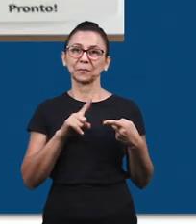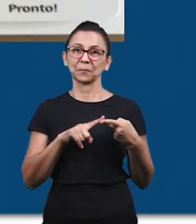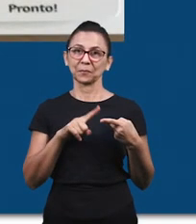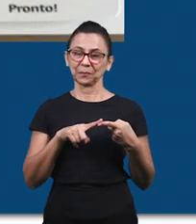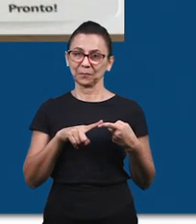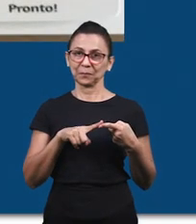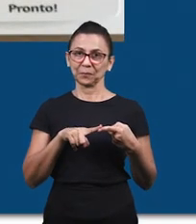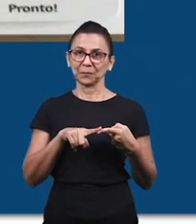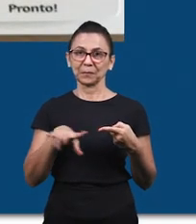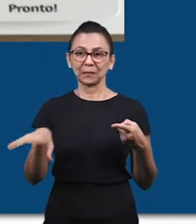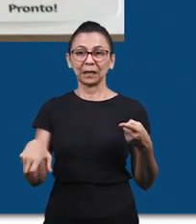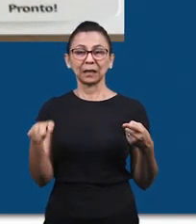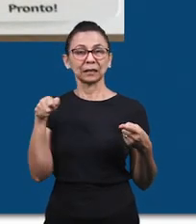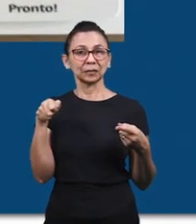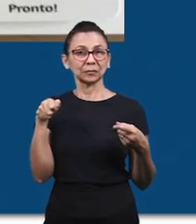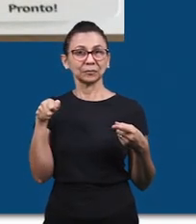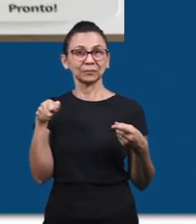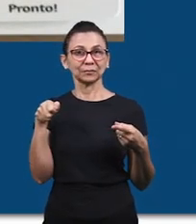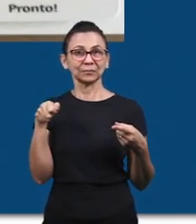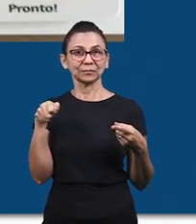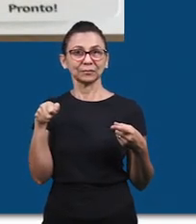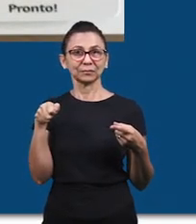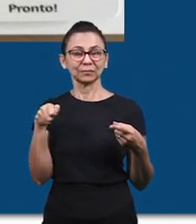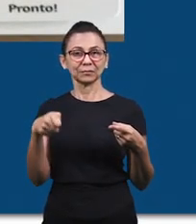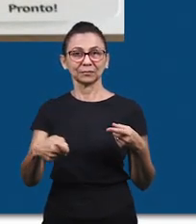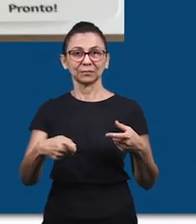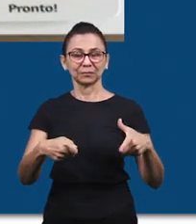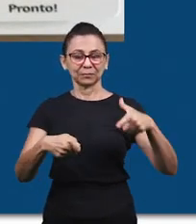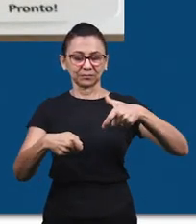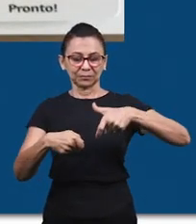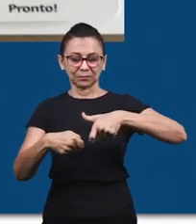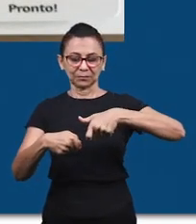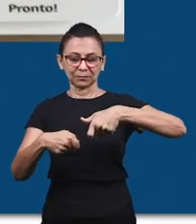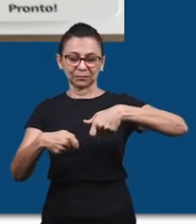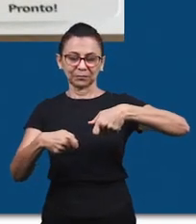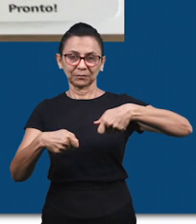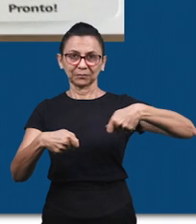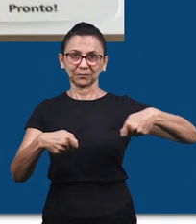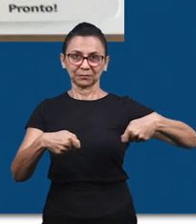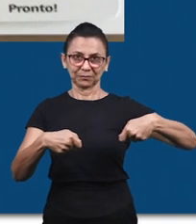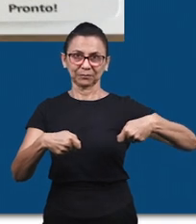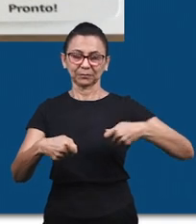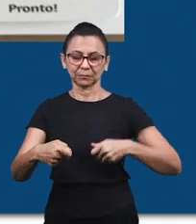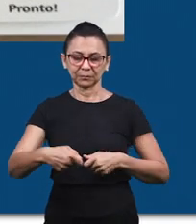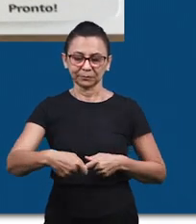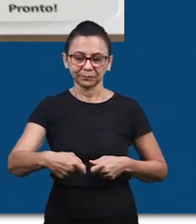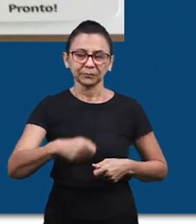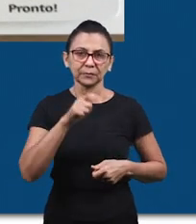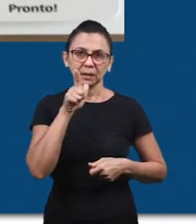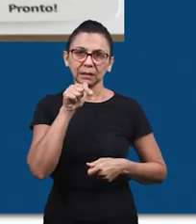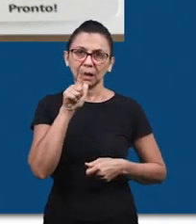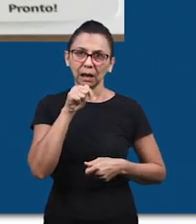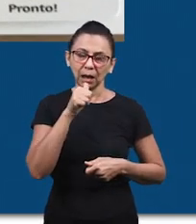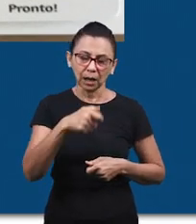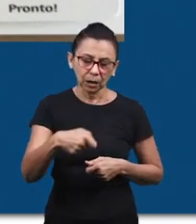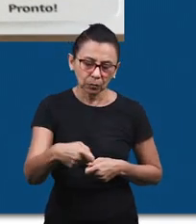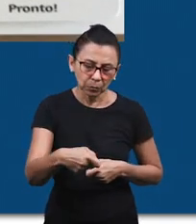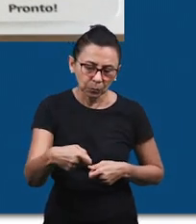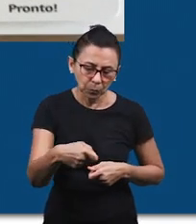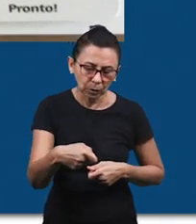criança tem que pegar a escova e pegar o creme dental. E aí, ela vai molhar a escova.